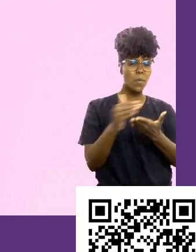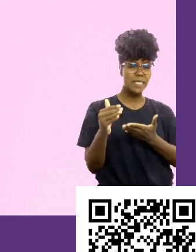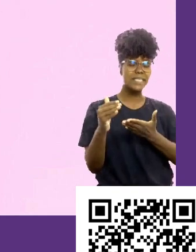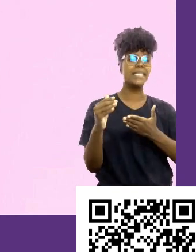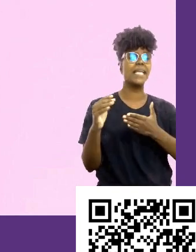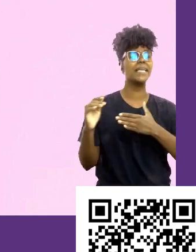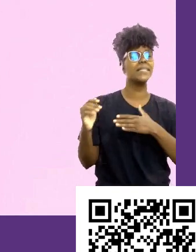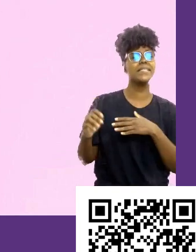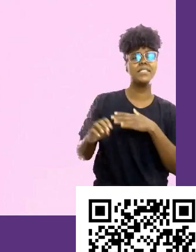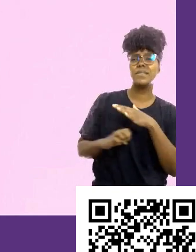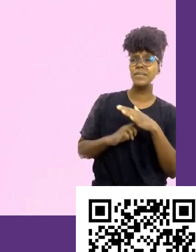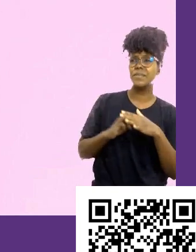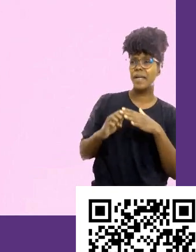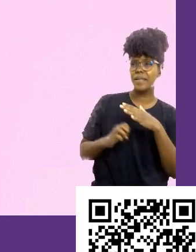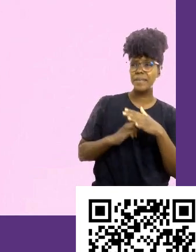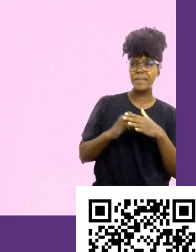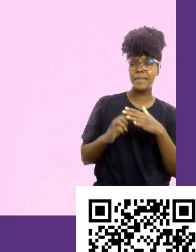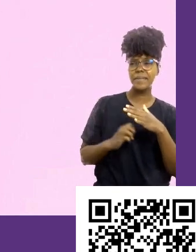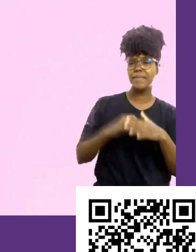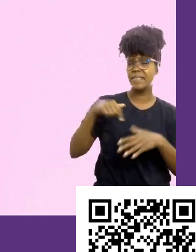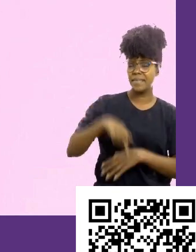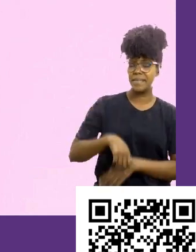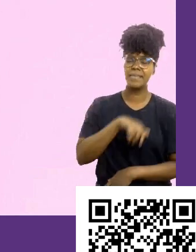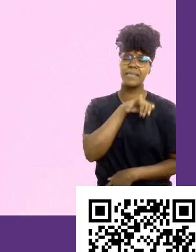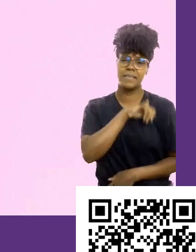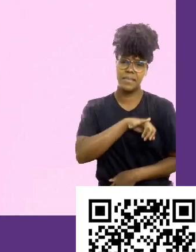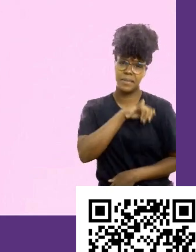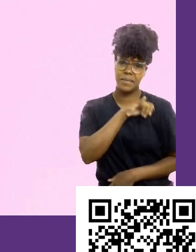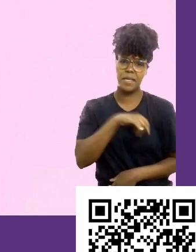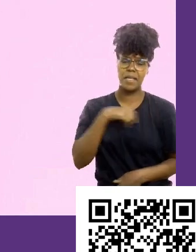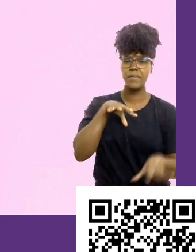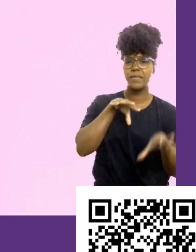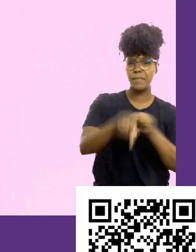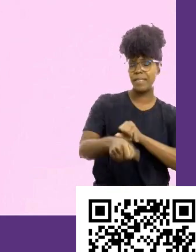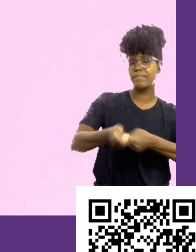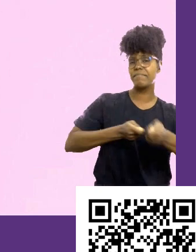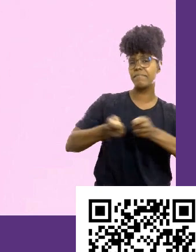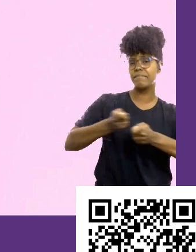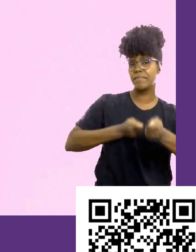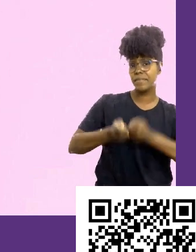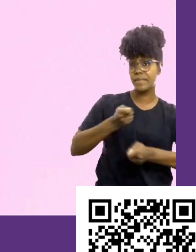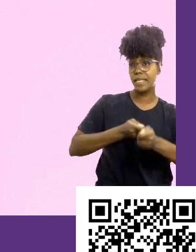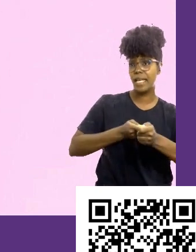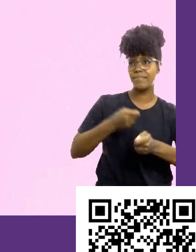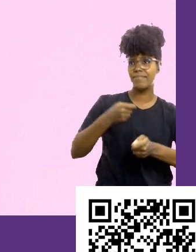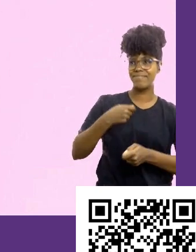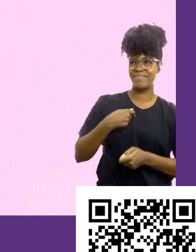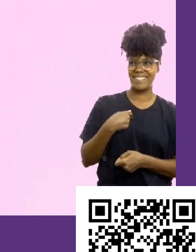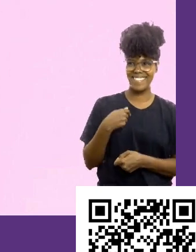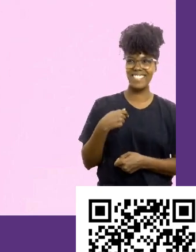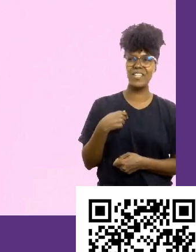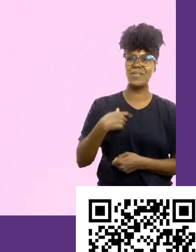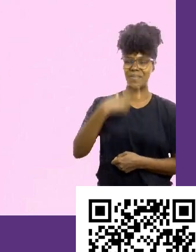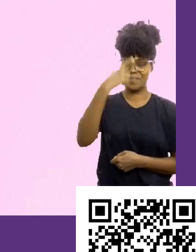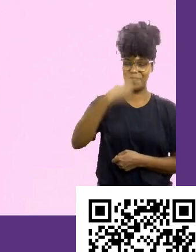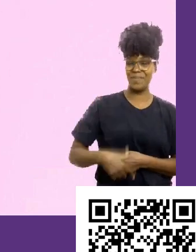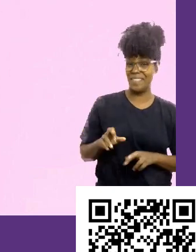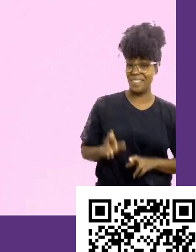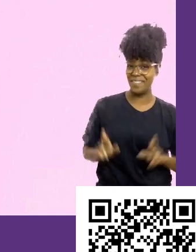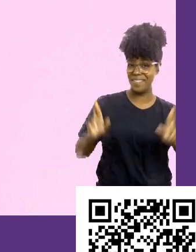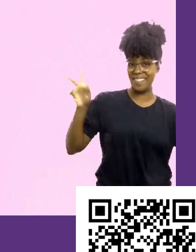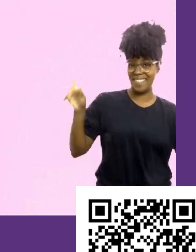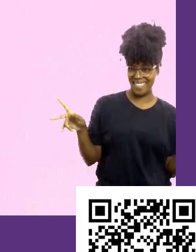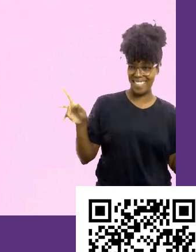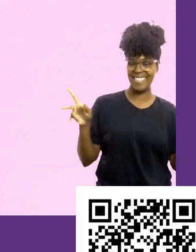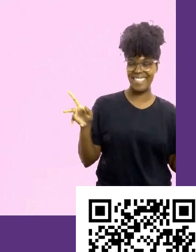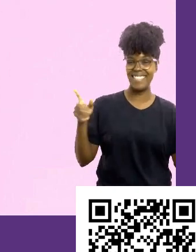7, aqui no Rio de Janeiro mesmo, sou formada em administração. Essa sou eu com um look bem diferente, com API no